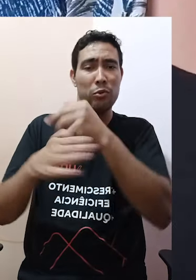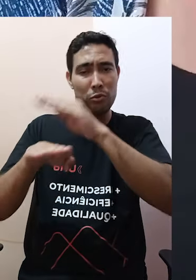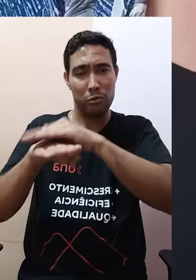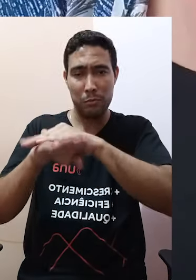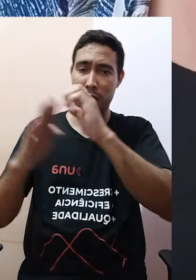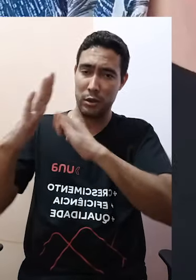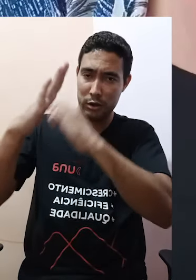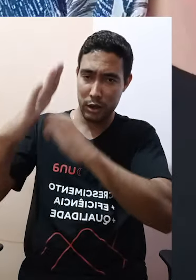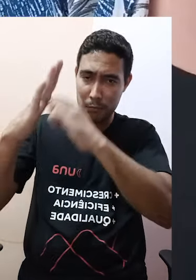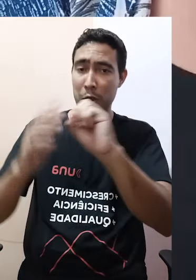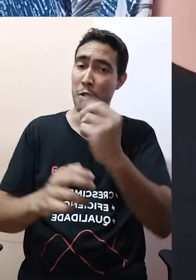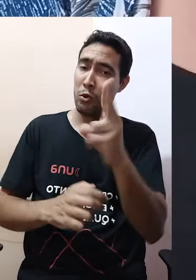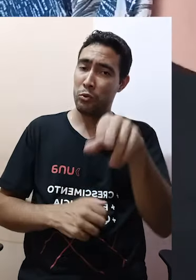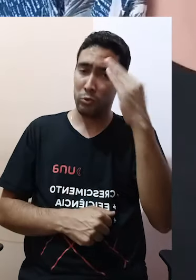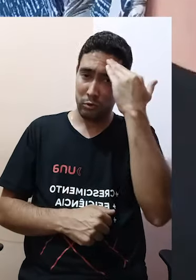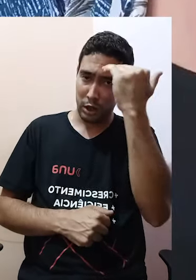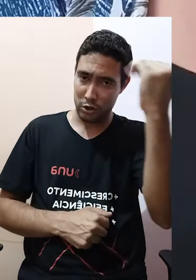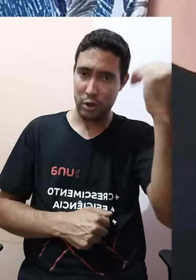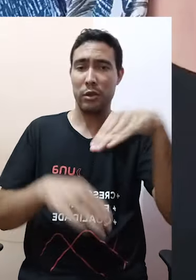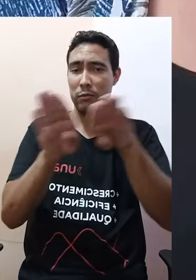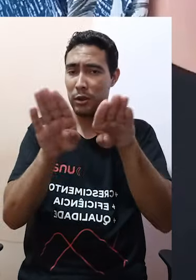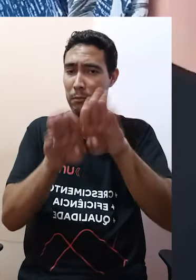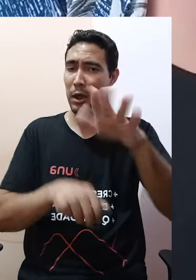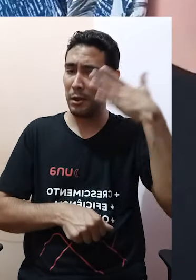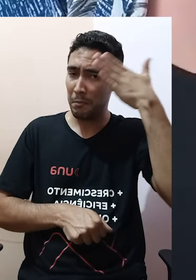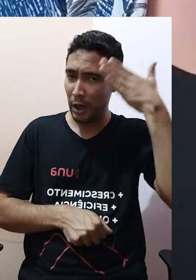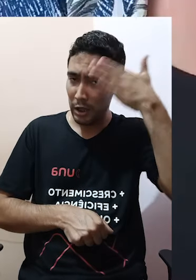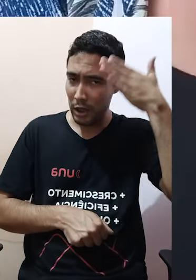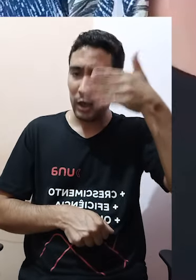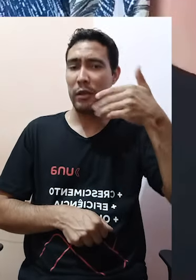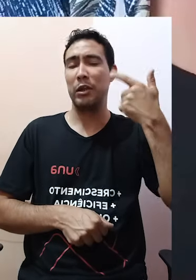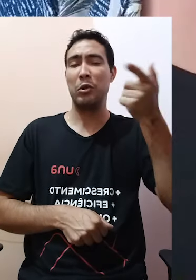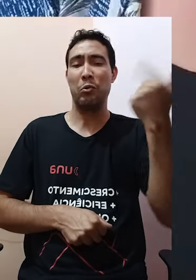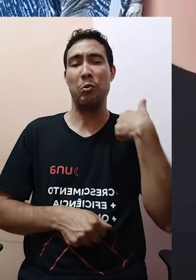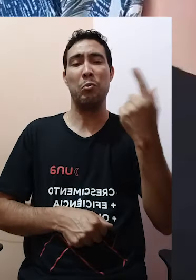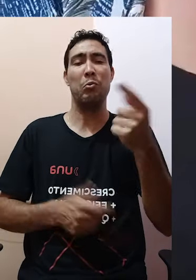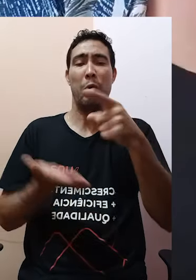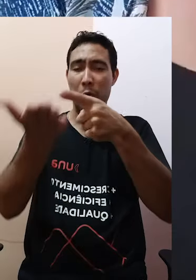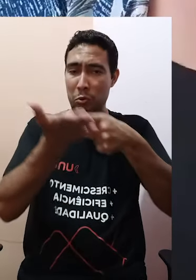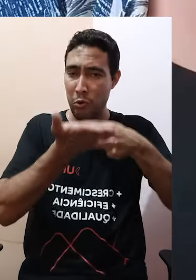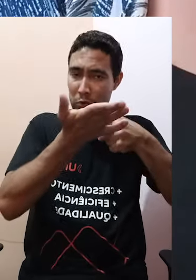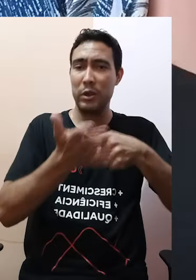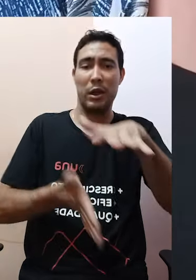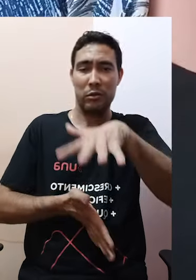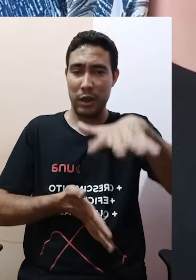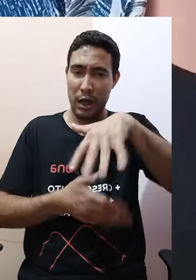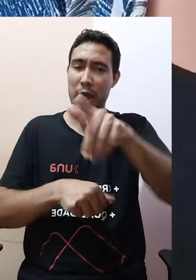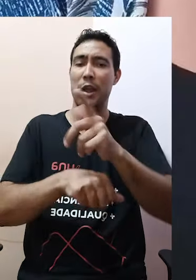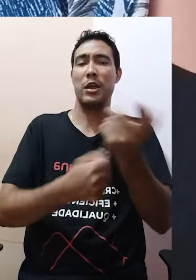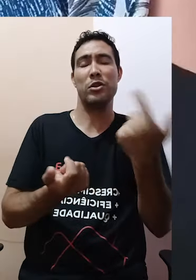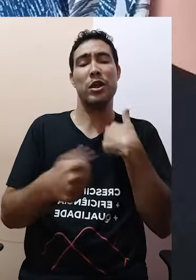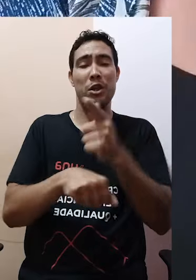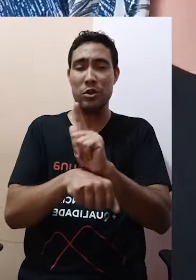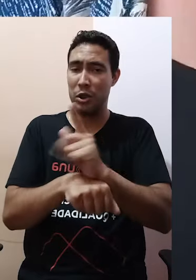empresas ou dos artistas, além de palestras com convidados da área de gestão cultural e